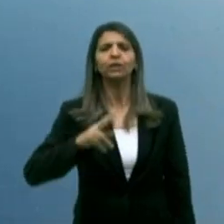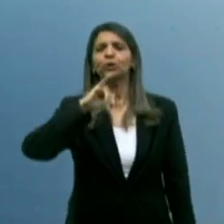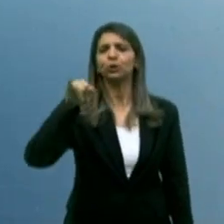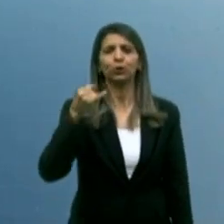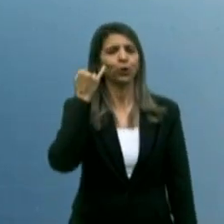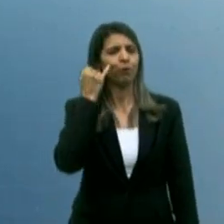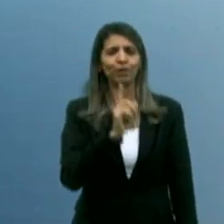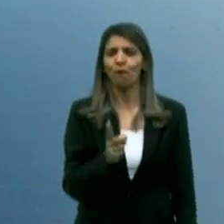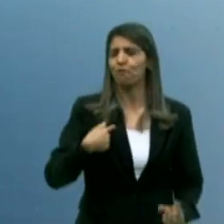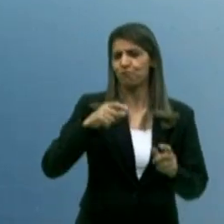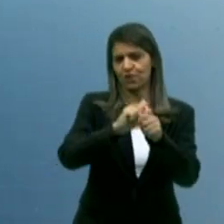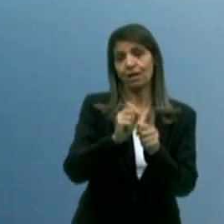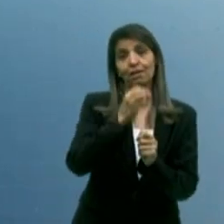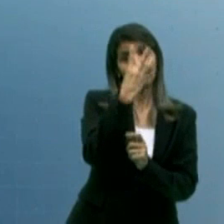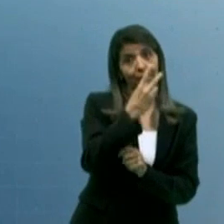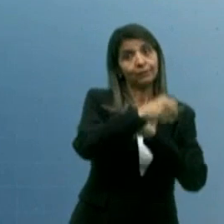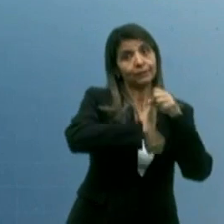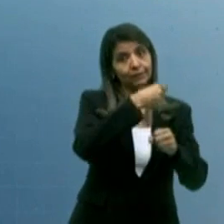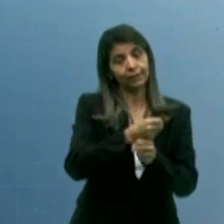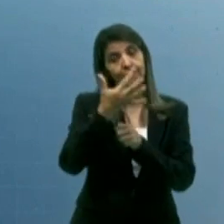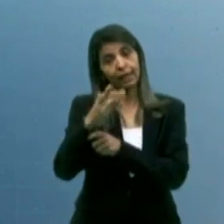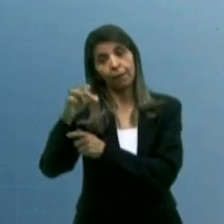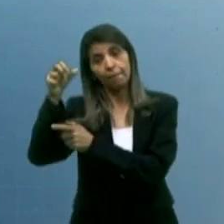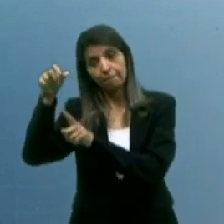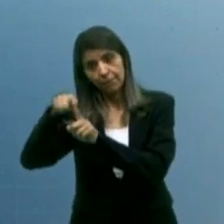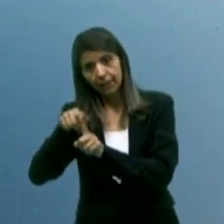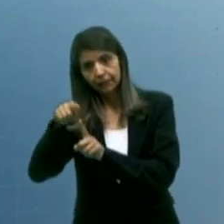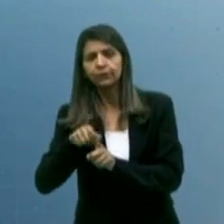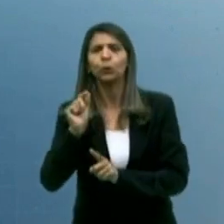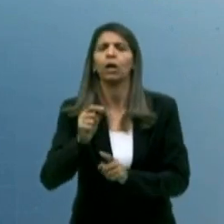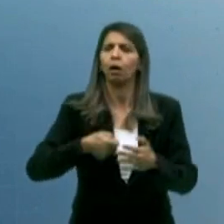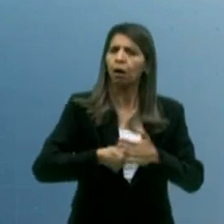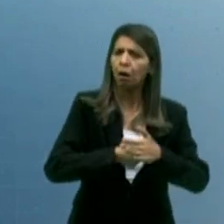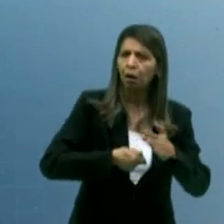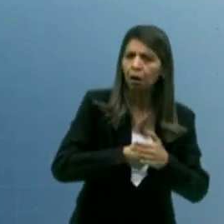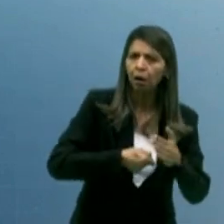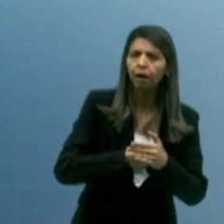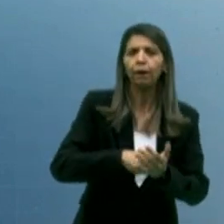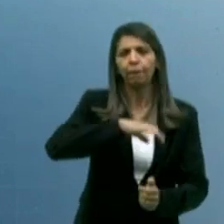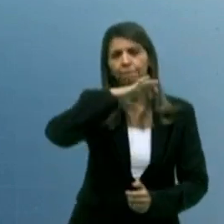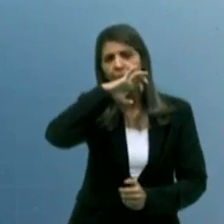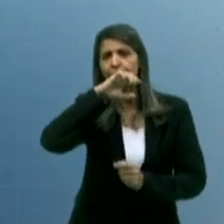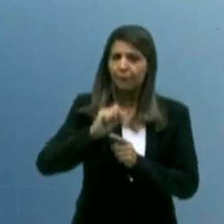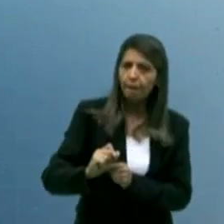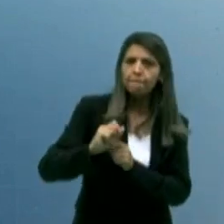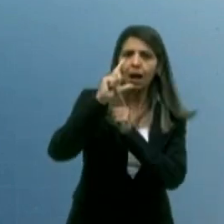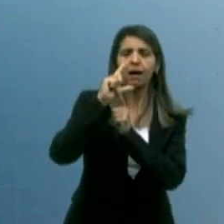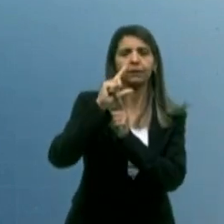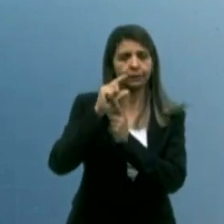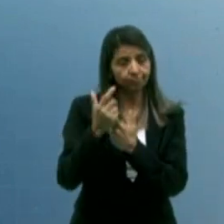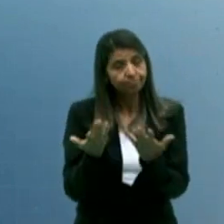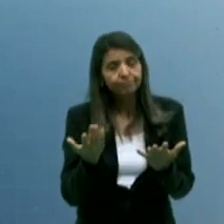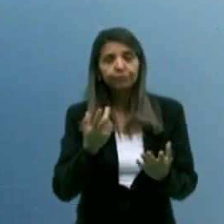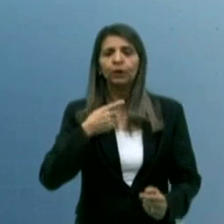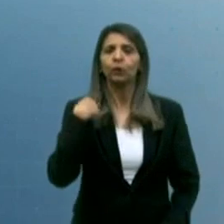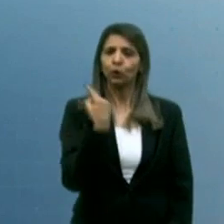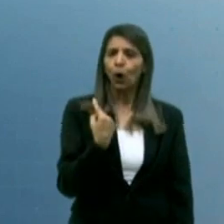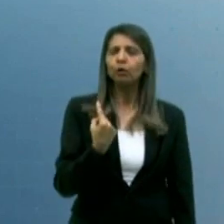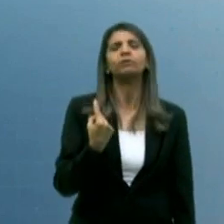meses, que é cobrar alíquota de ICMS a mais. E vocês bem sabem desse nosso compromisso